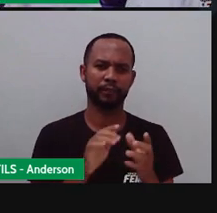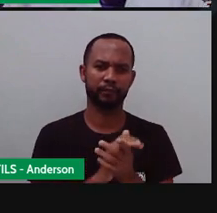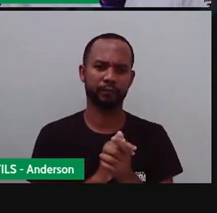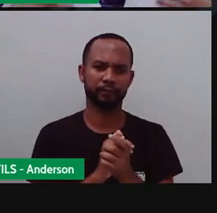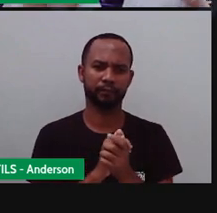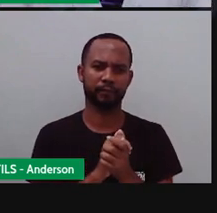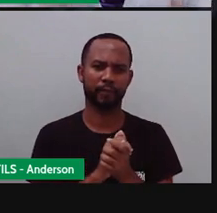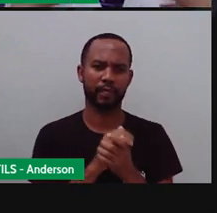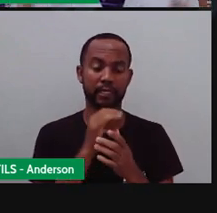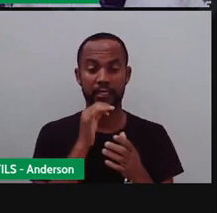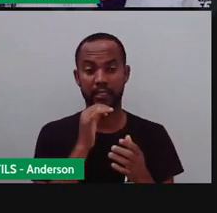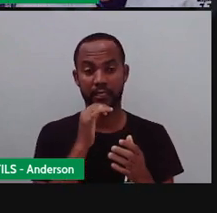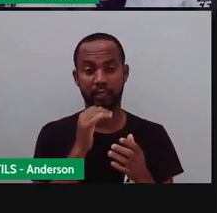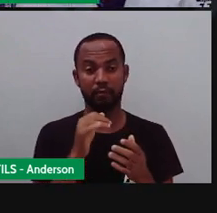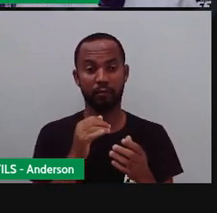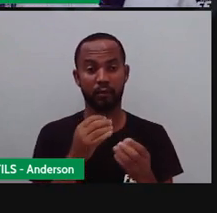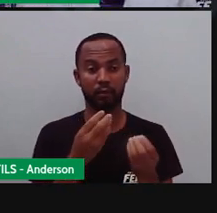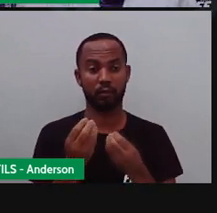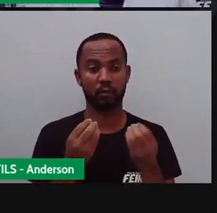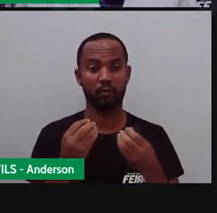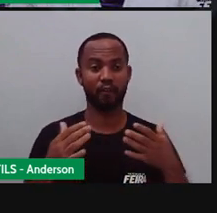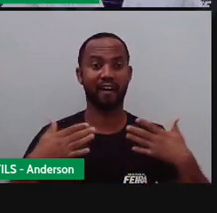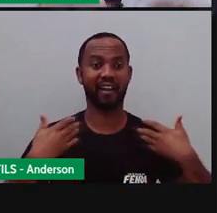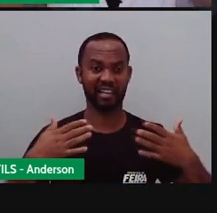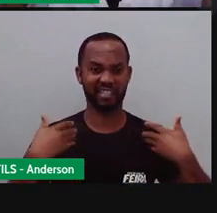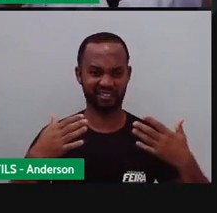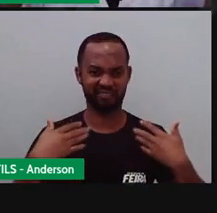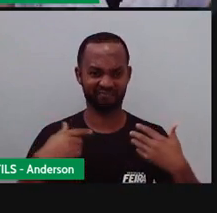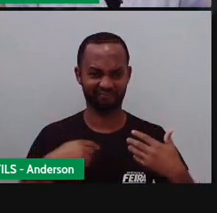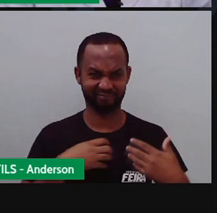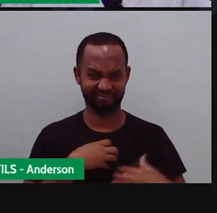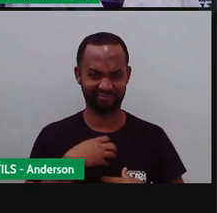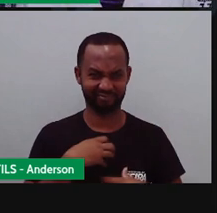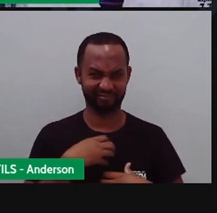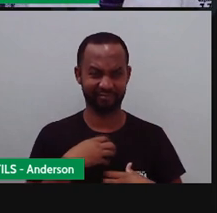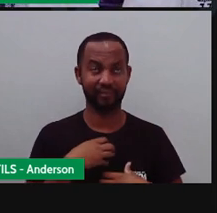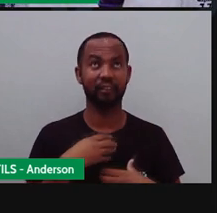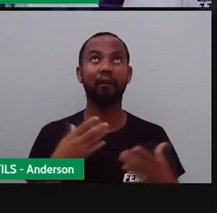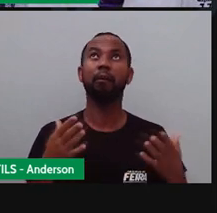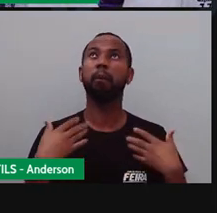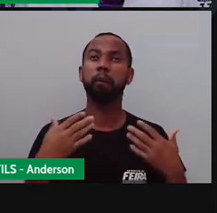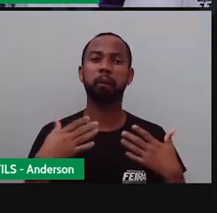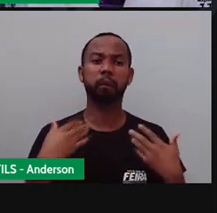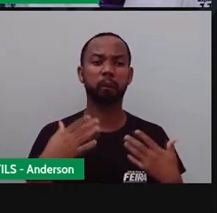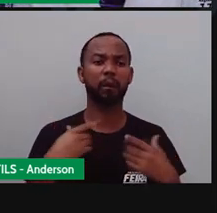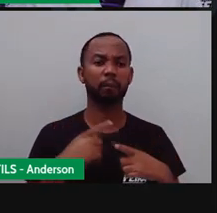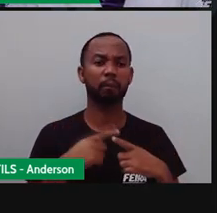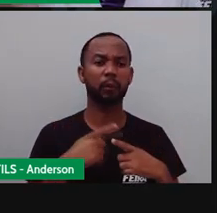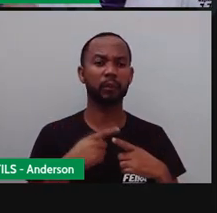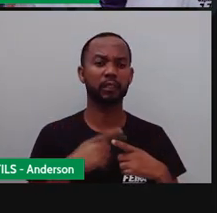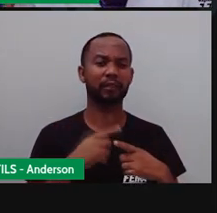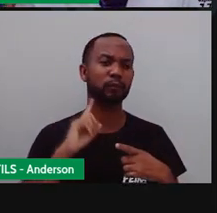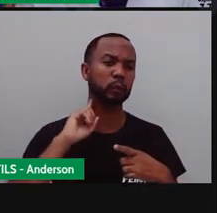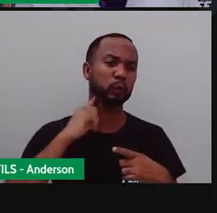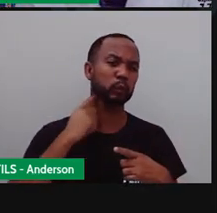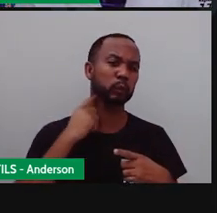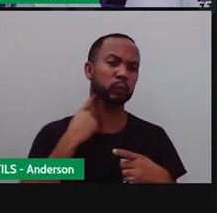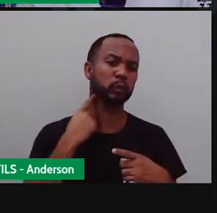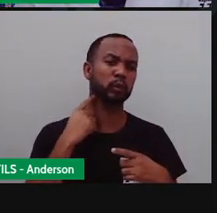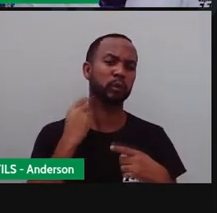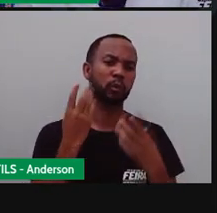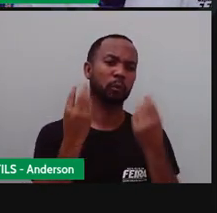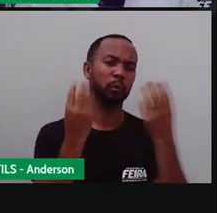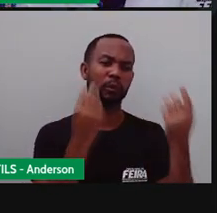o verão acaba ficando mais quente, a gente acaba destruindo a camada de ozônio, que é a nossa proteção dos raios solares.